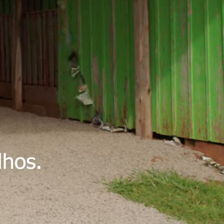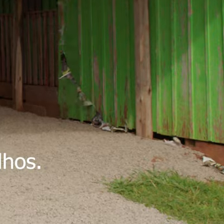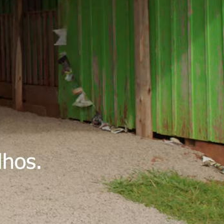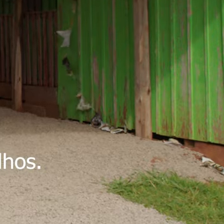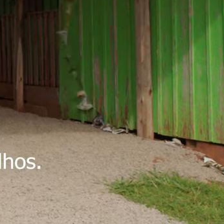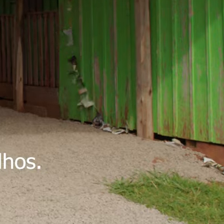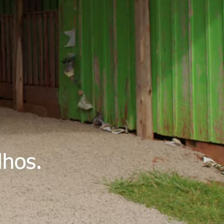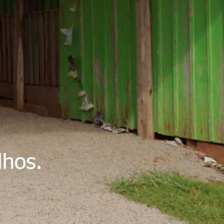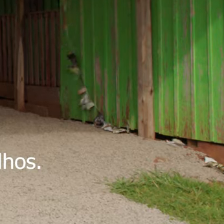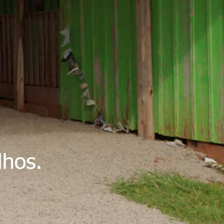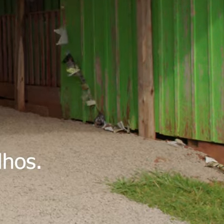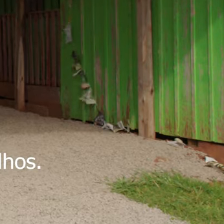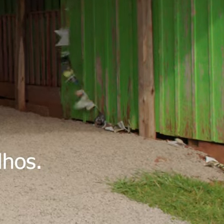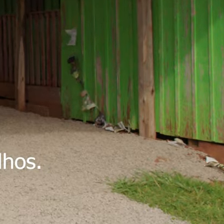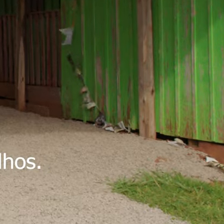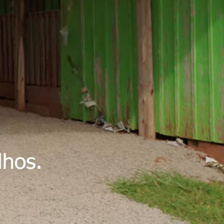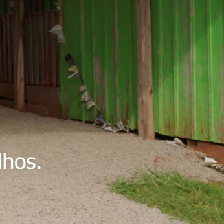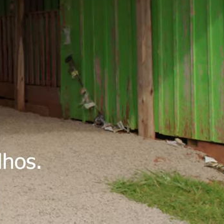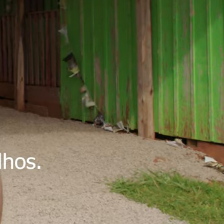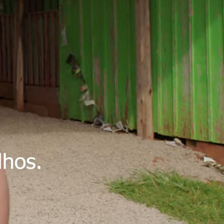Sem ela Não há futuro Para nossos filhos